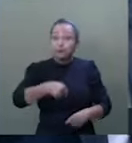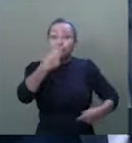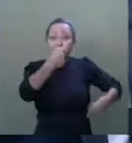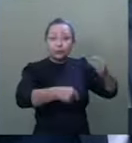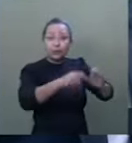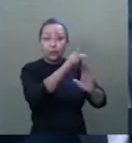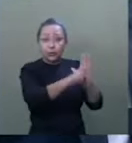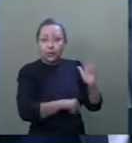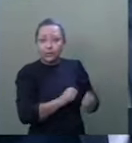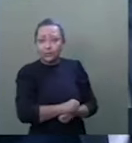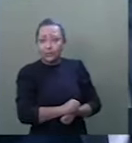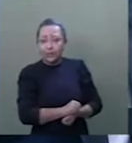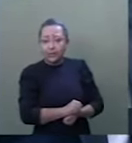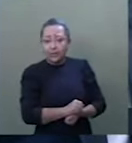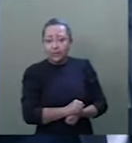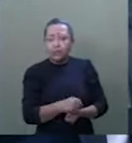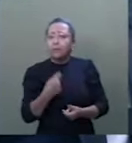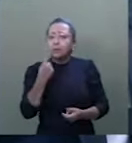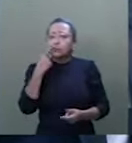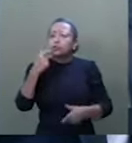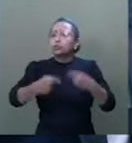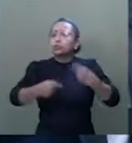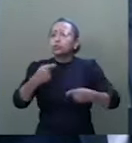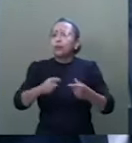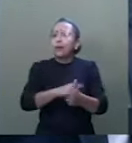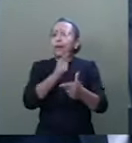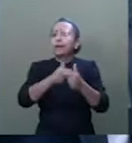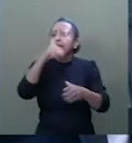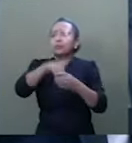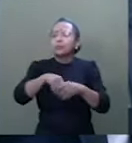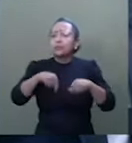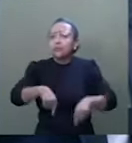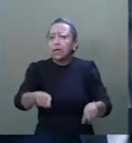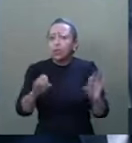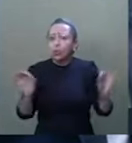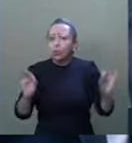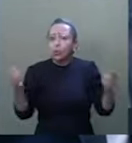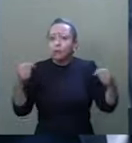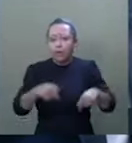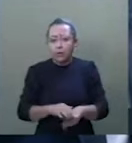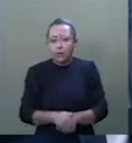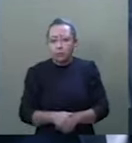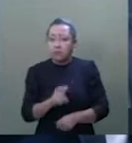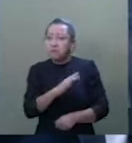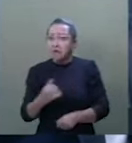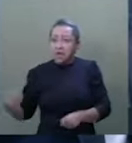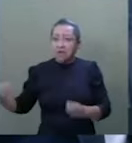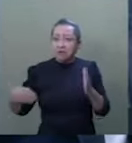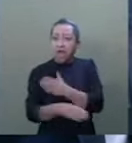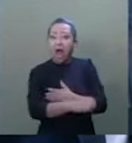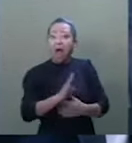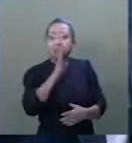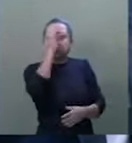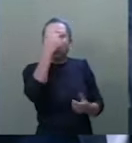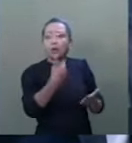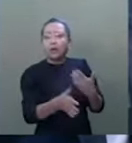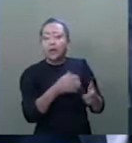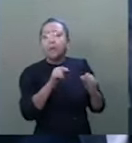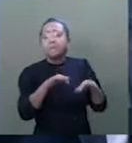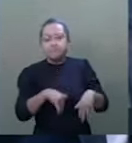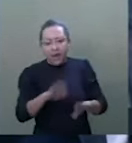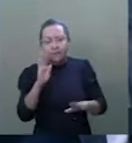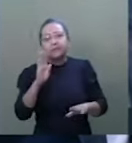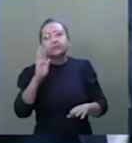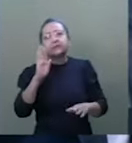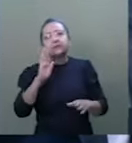a eleição desse ano aqui que nós discutimos. Aí não vem. E esse projeto vai entrar a bala aqui dentro. Mais restrição terão os